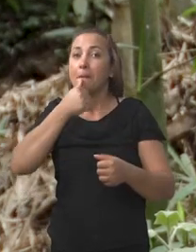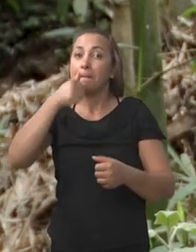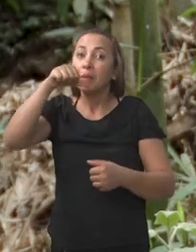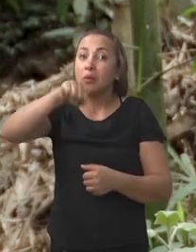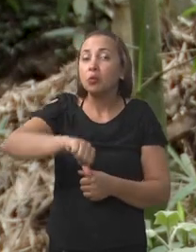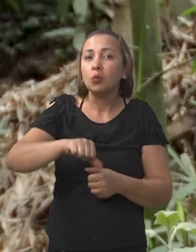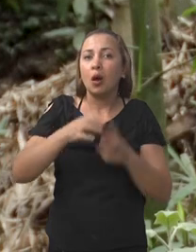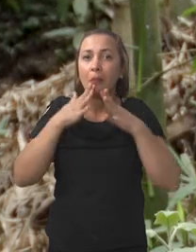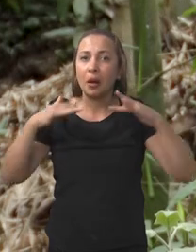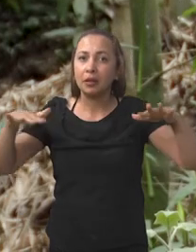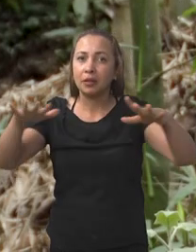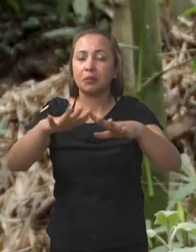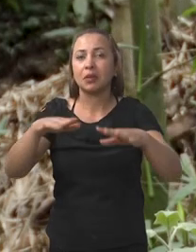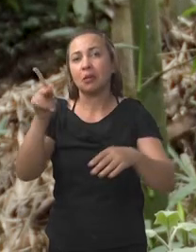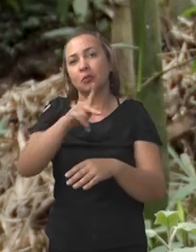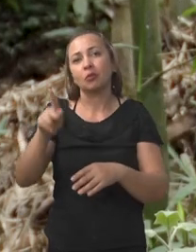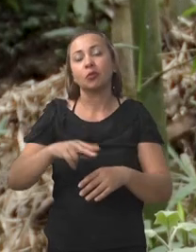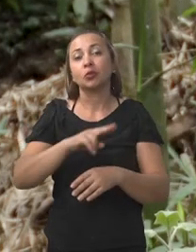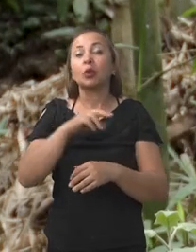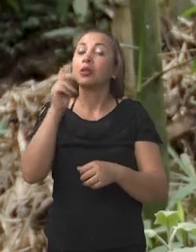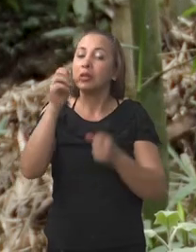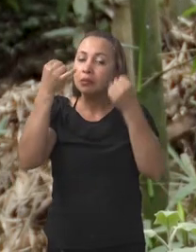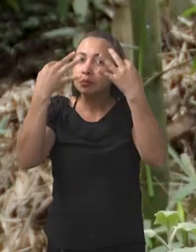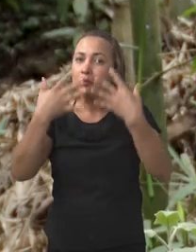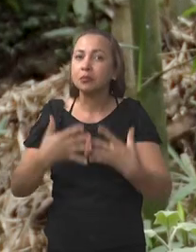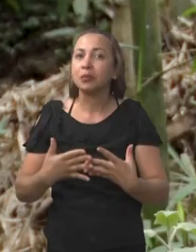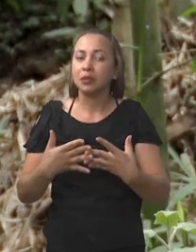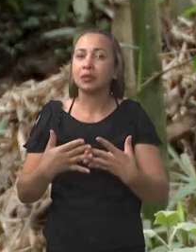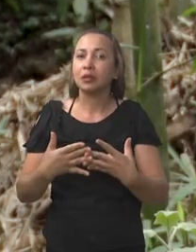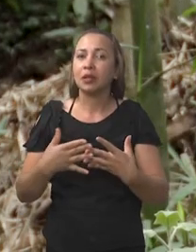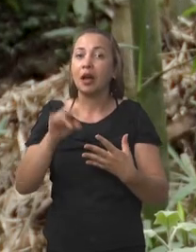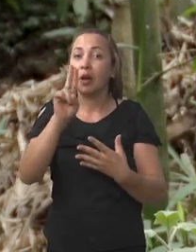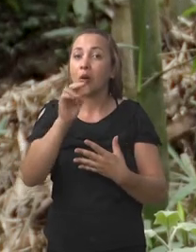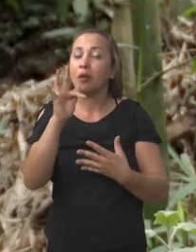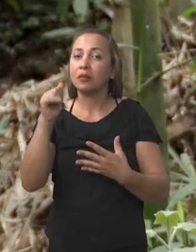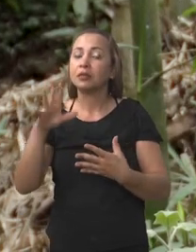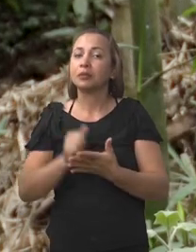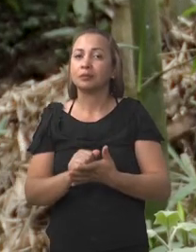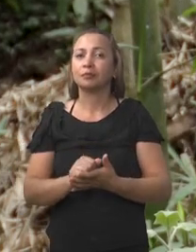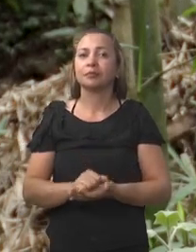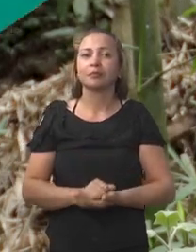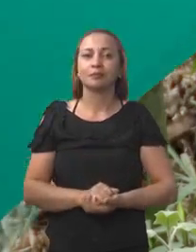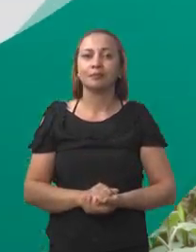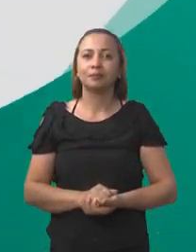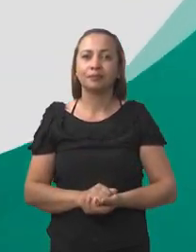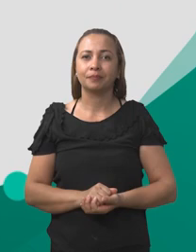pandemia, como explica a professora da Universidade Federal do Recôncavo da Bahia, Jaqueline Machado.